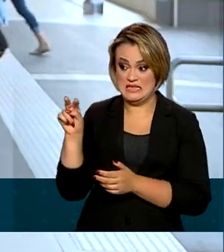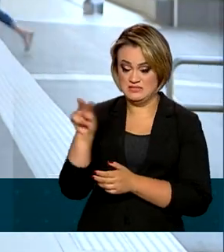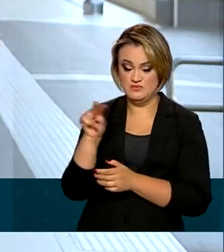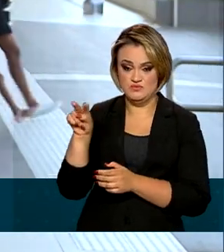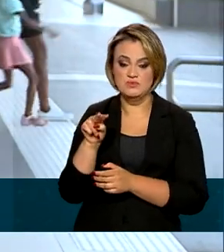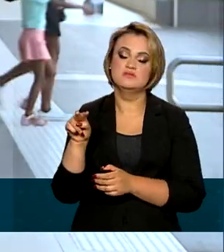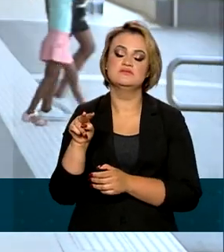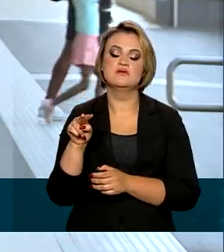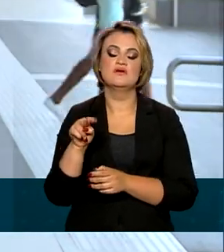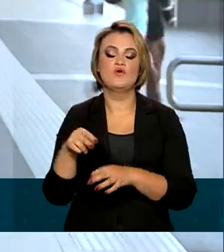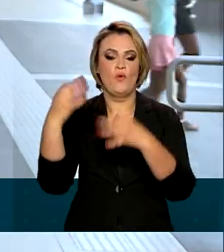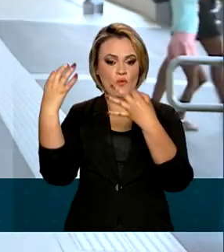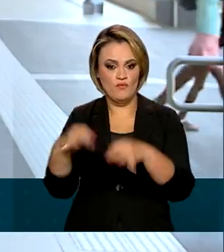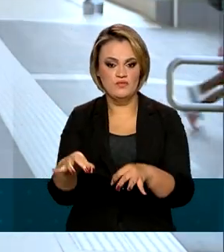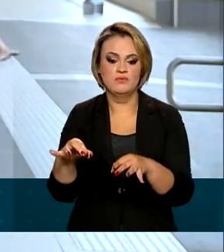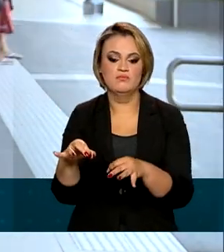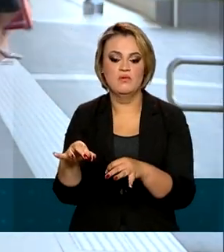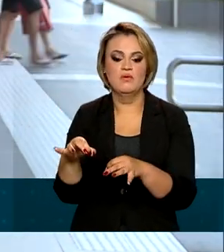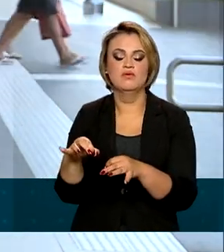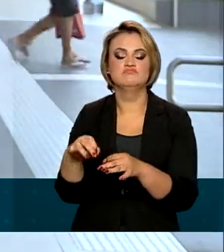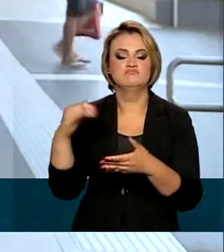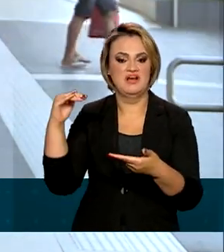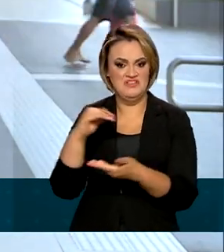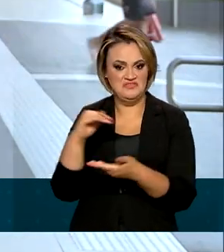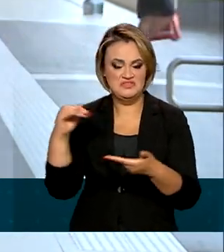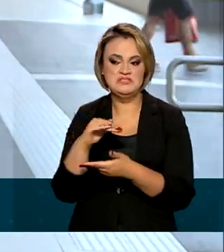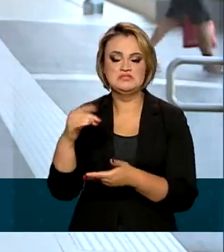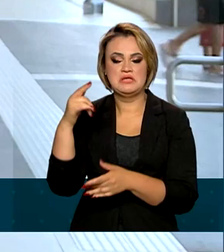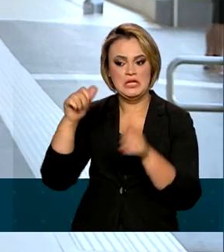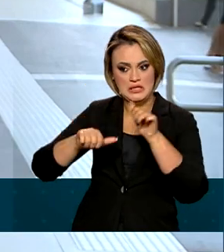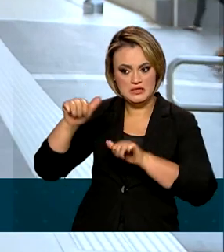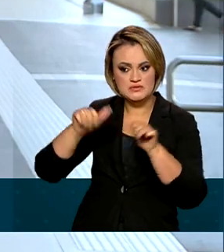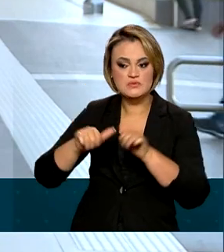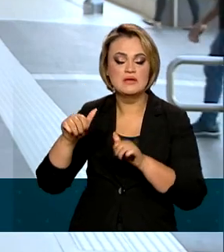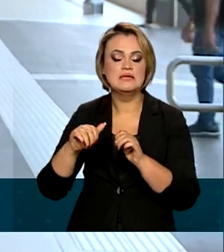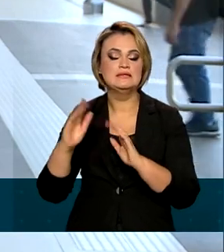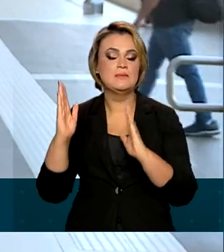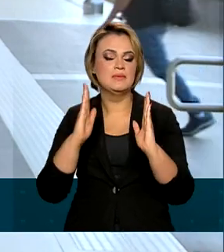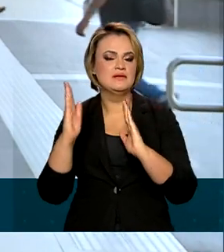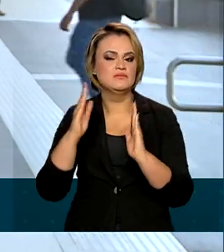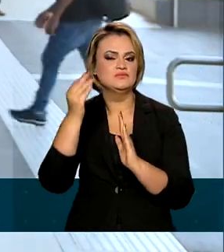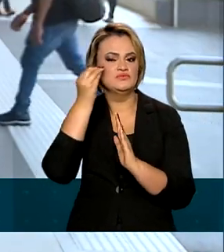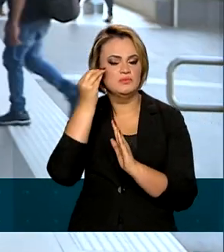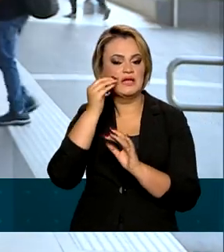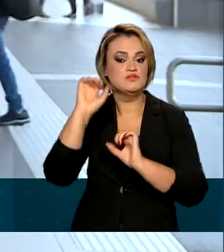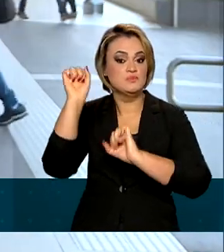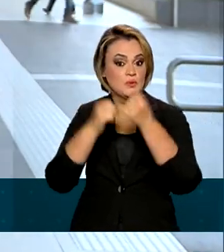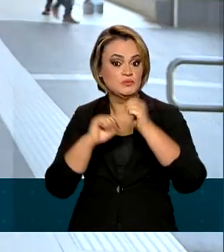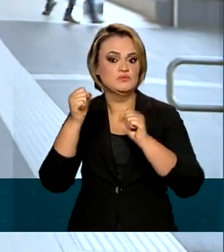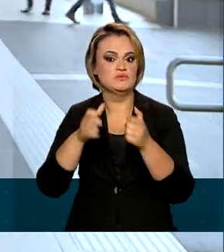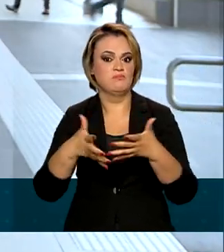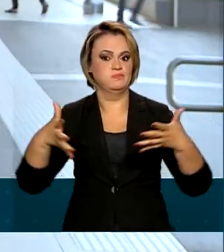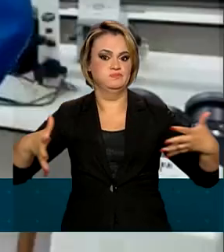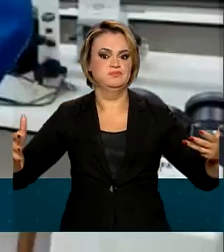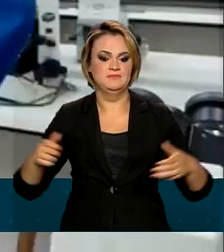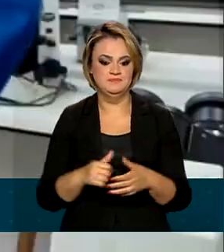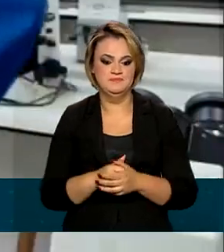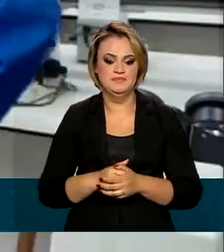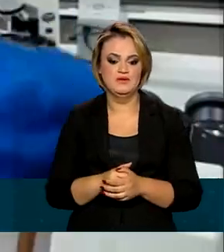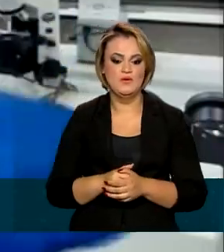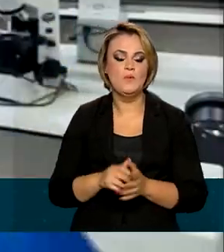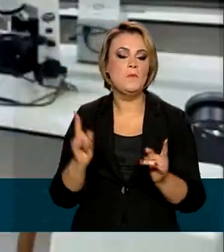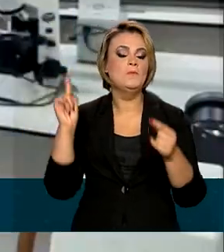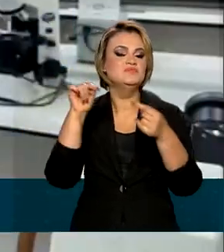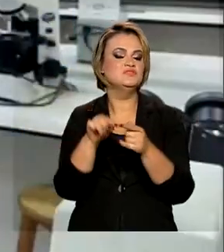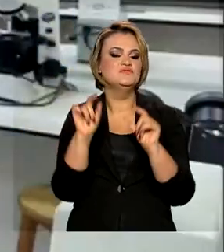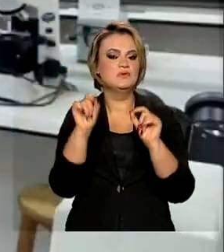registrada na Agência Nacional de Vigilância Sanitária e já está em fase de produção em grande escala. A ideia de